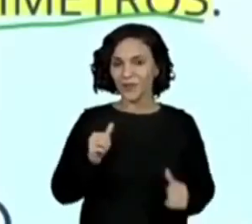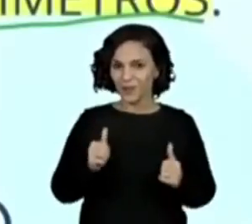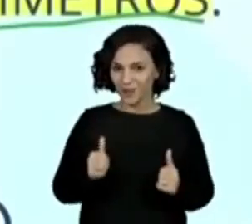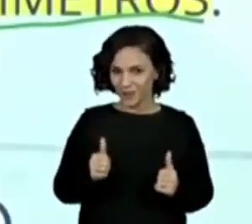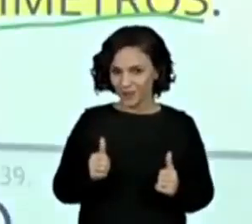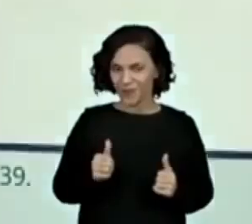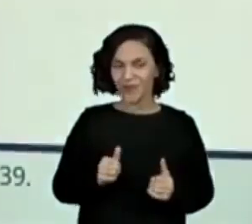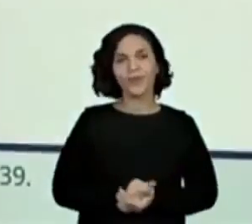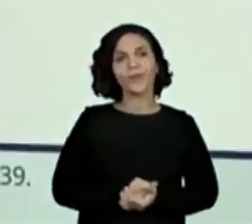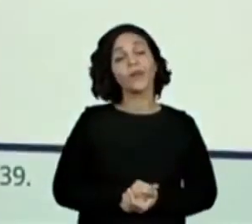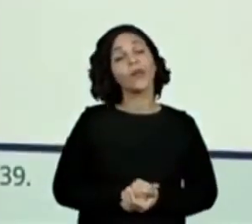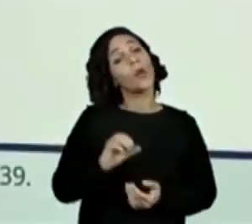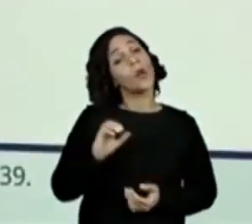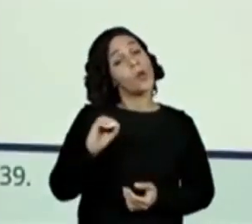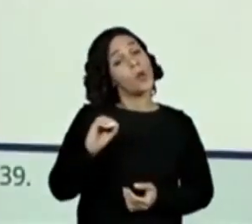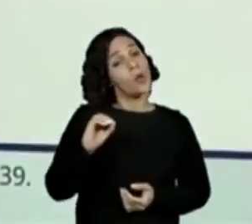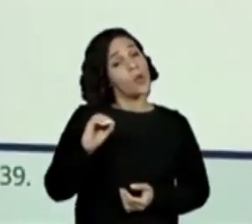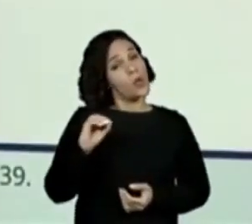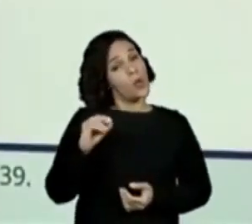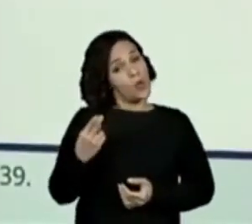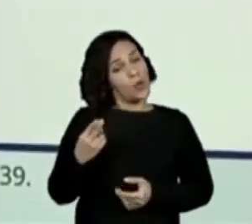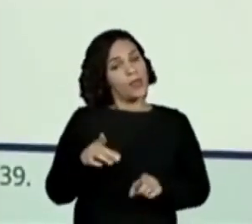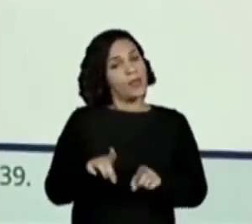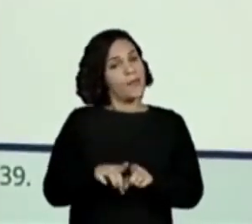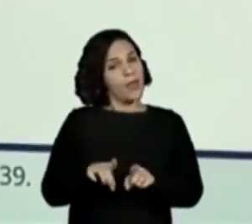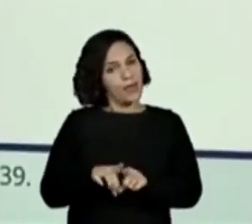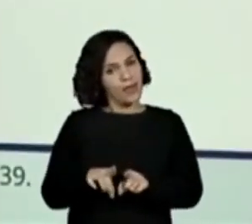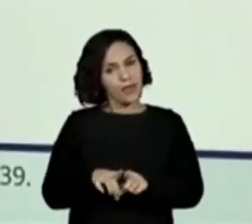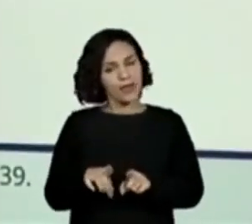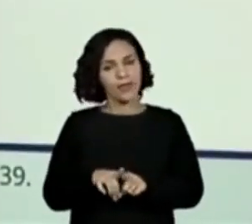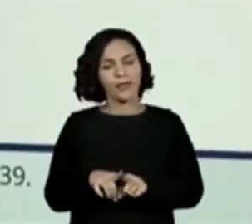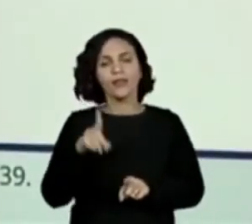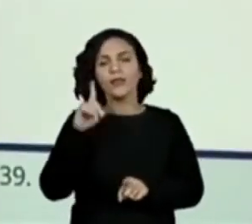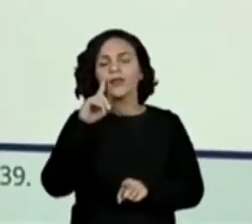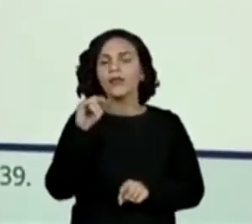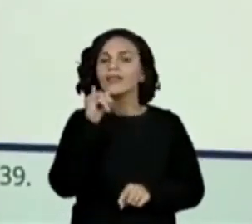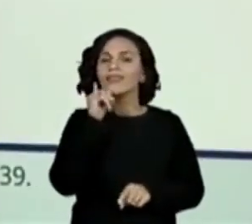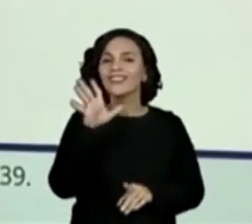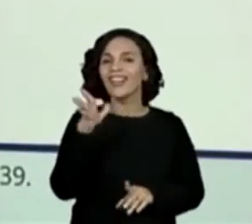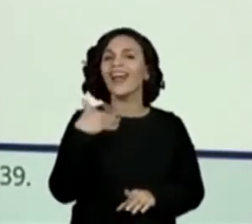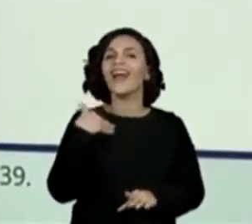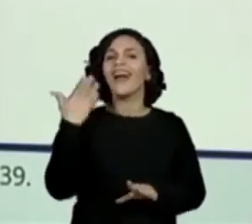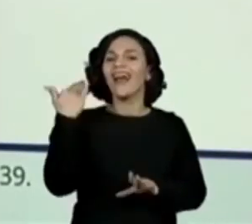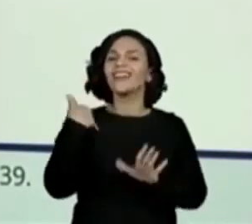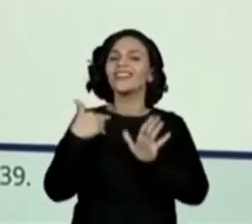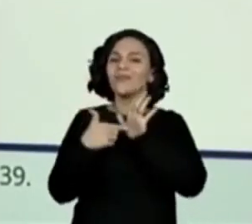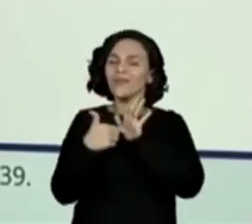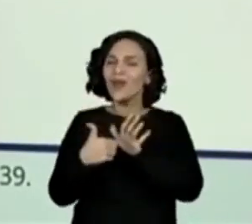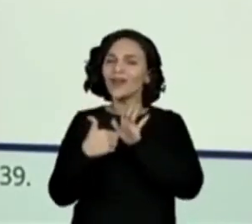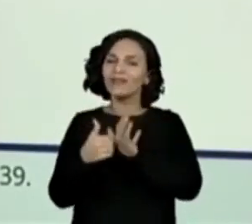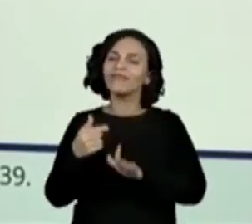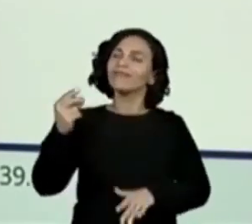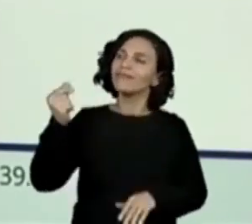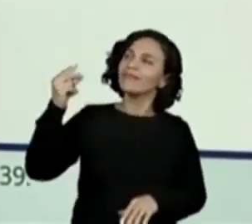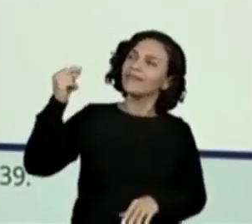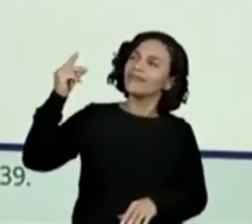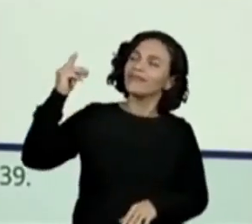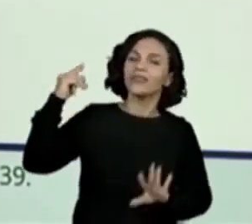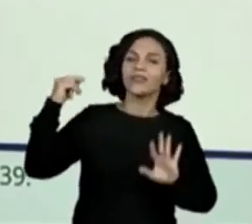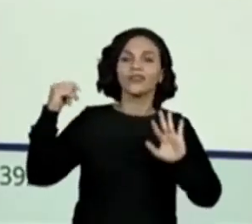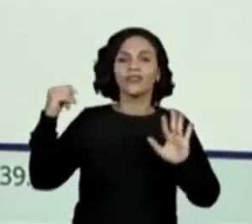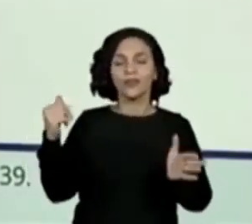Ou vocês fizeram aquela de completar, que a gente já trabalhou há muito tempo atrás